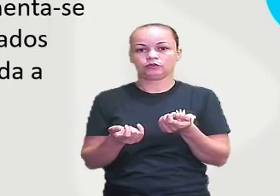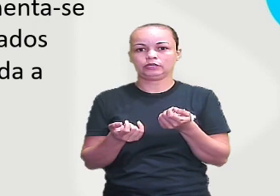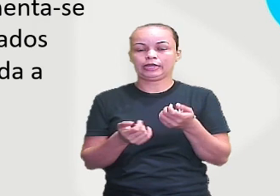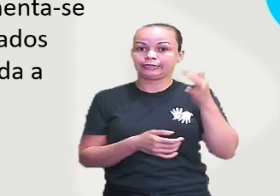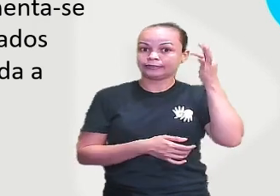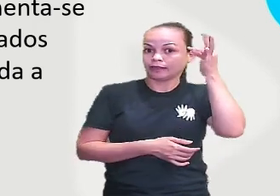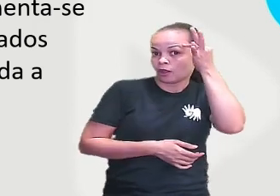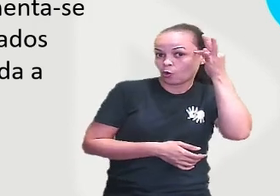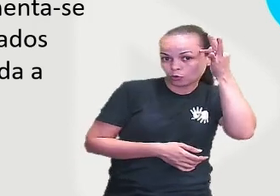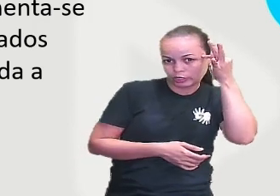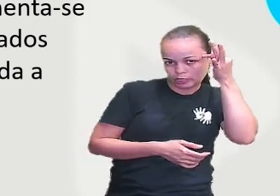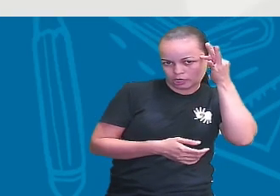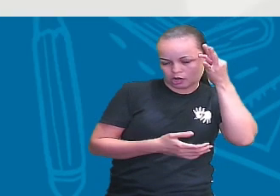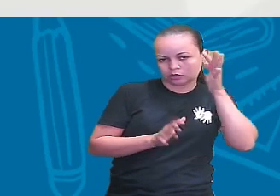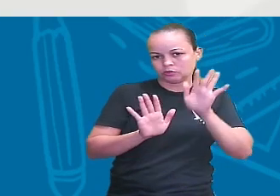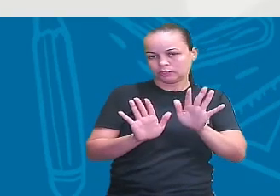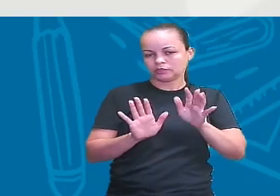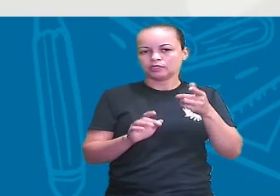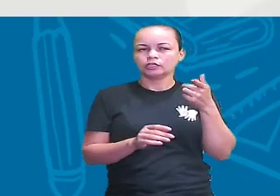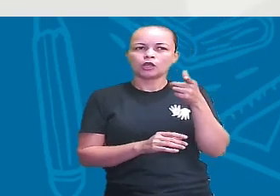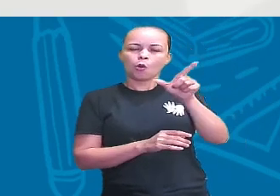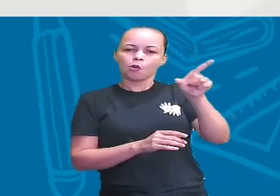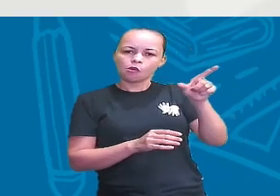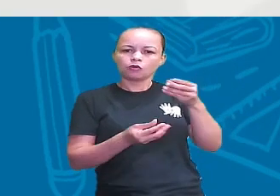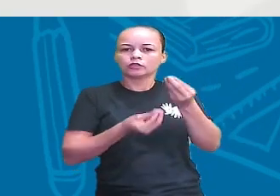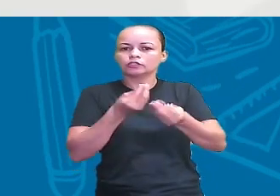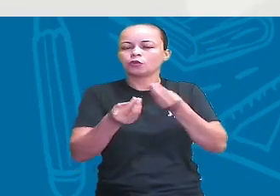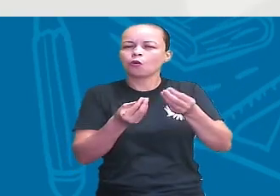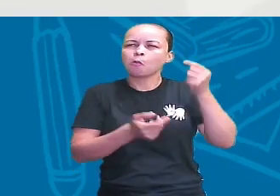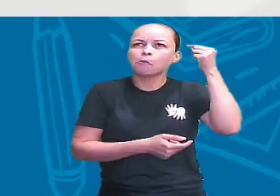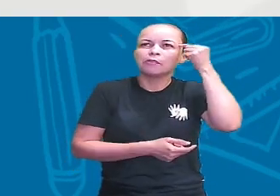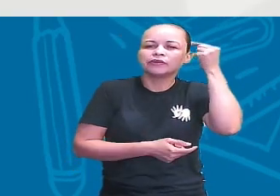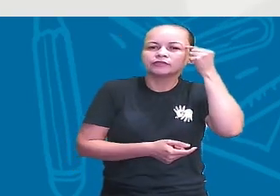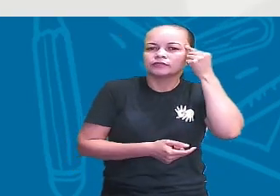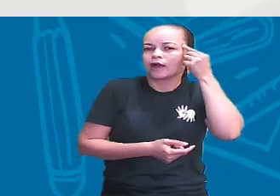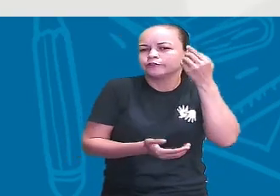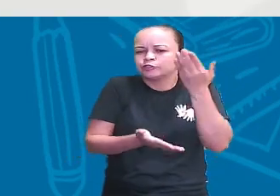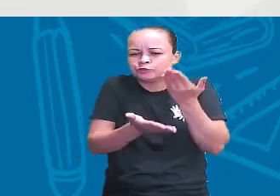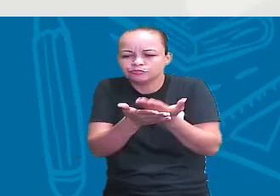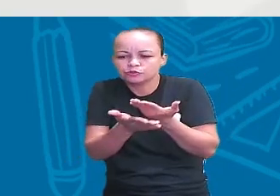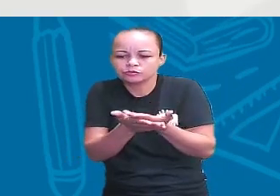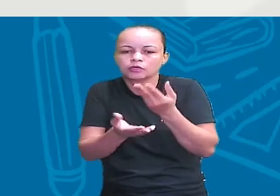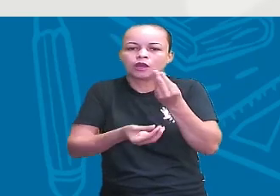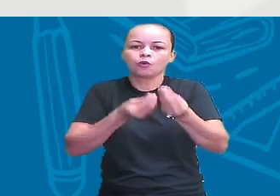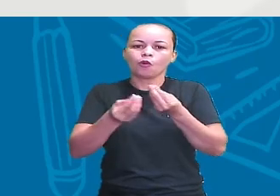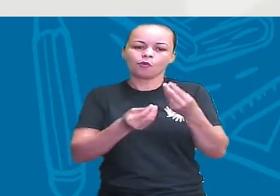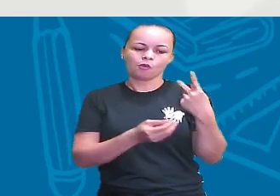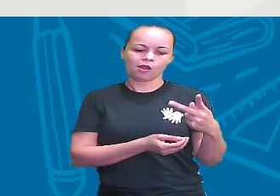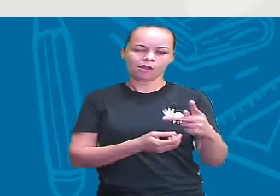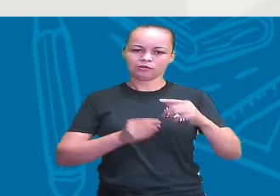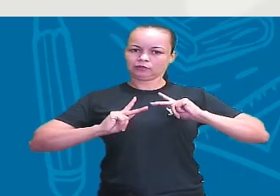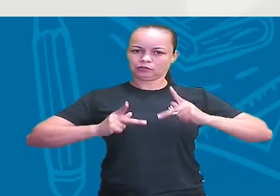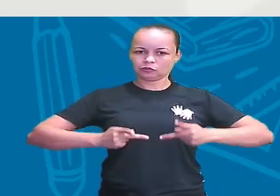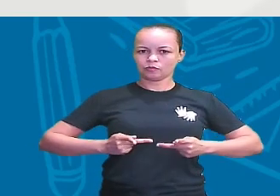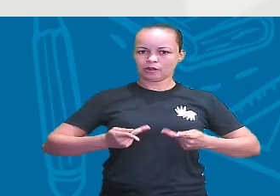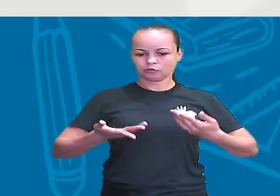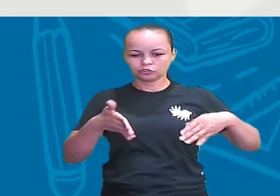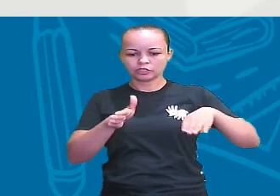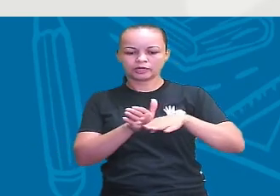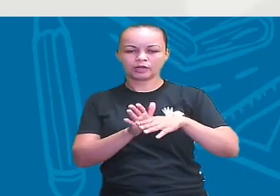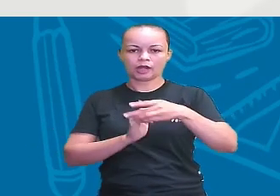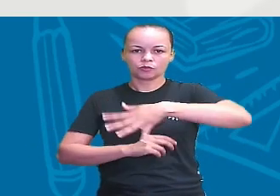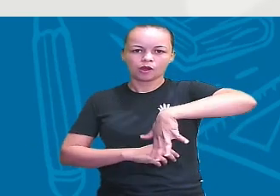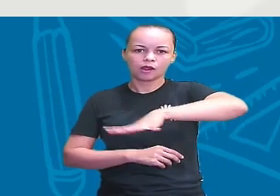dizer que não existam outras formas de se pensar e de se estudar como esses seres humanos chegaram aqui no